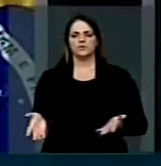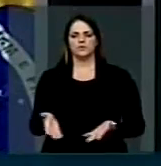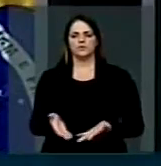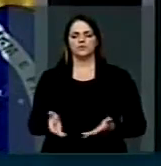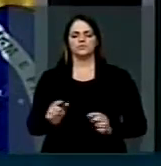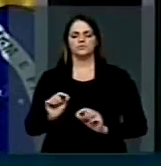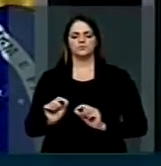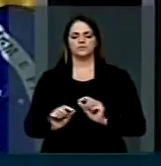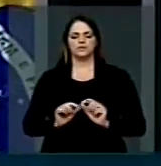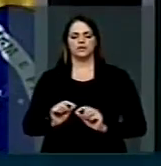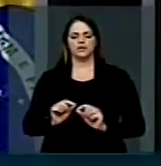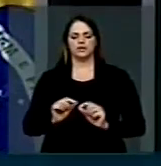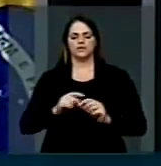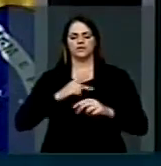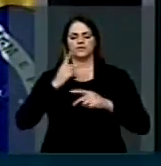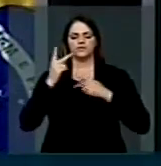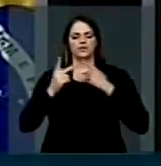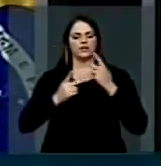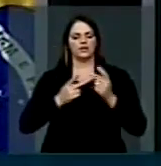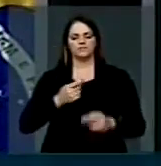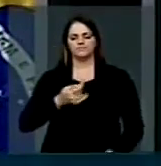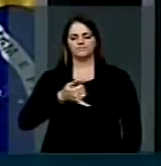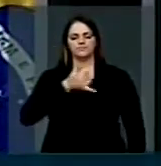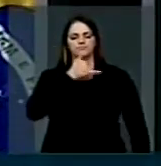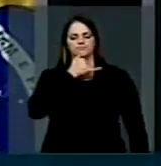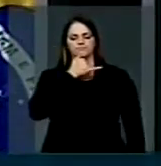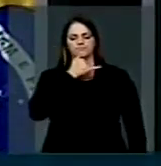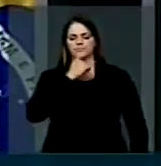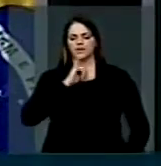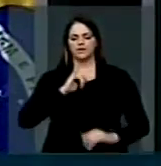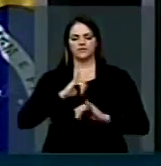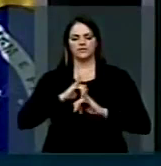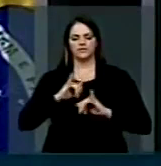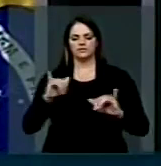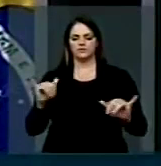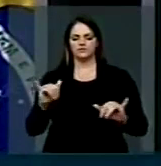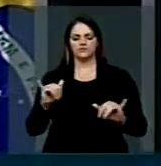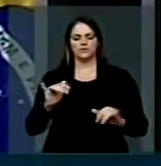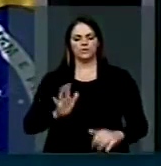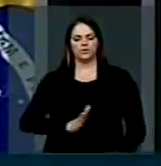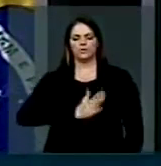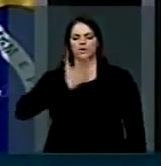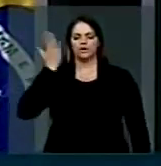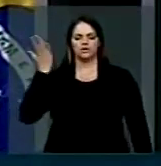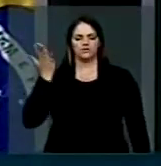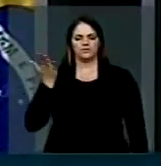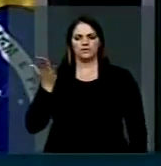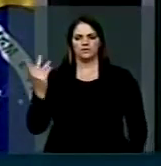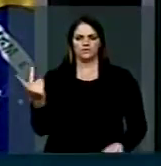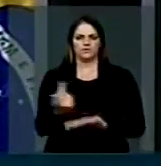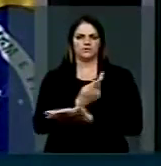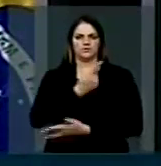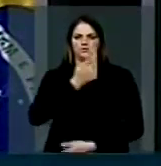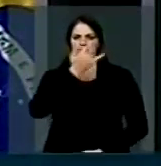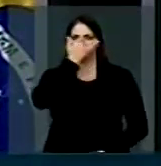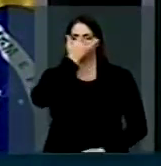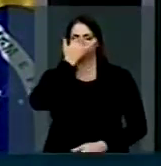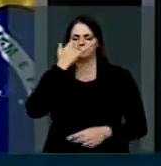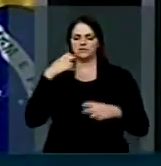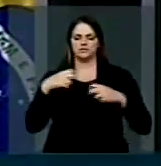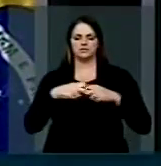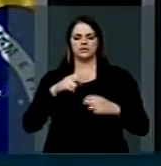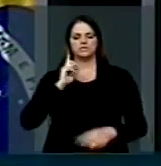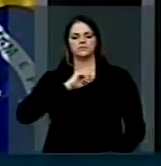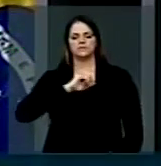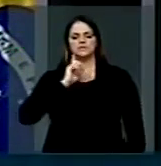é para fazer um registro de profundo pesar sobre um terrível acidente que ocorreu em Minas